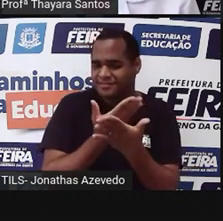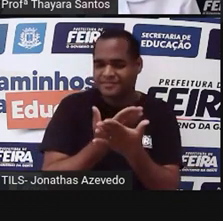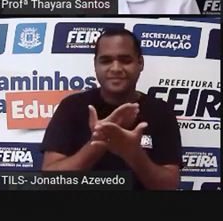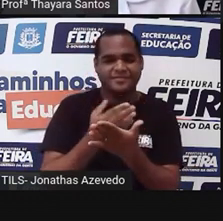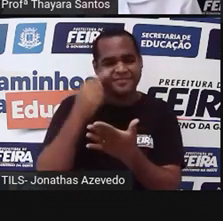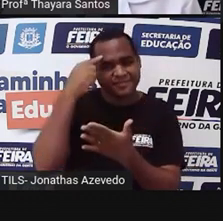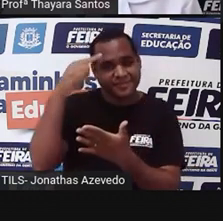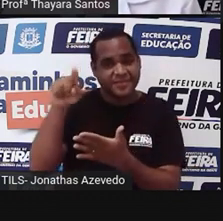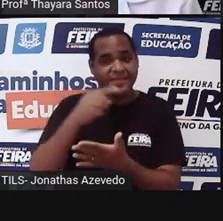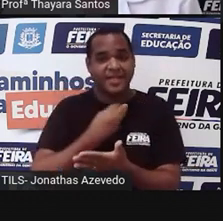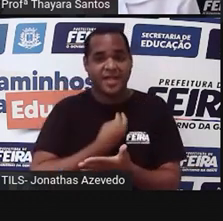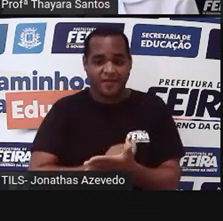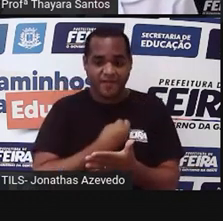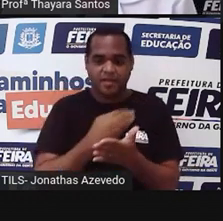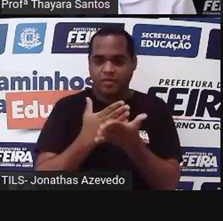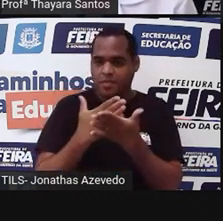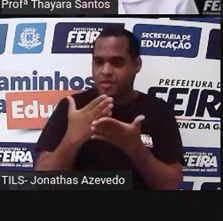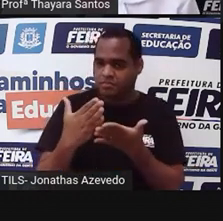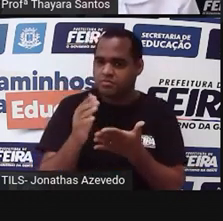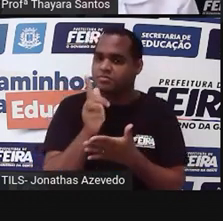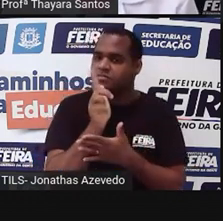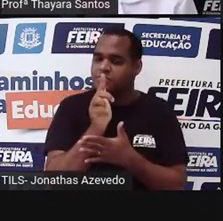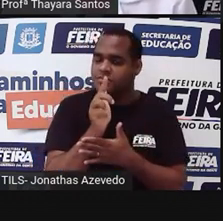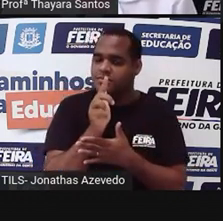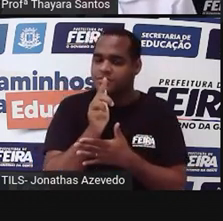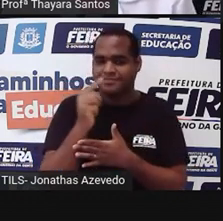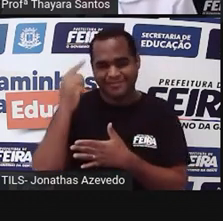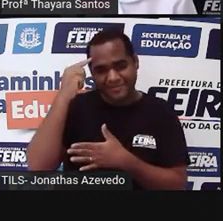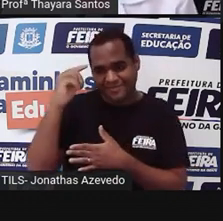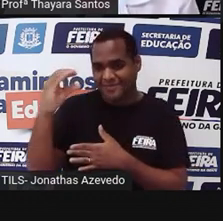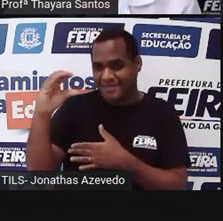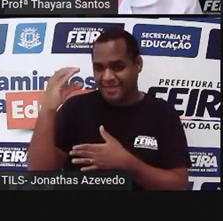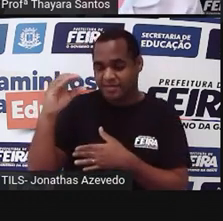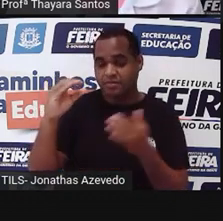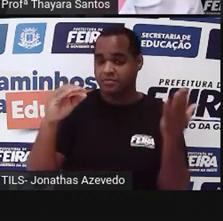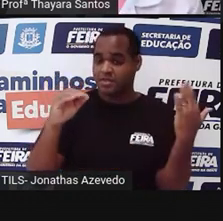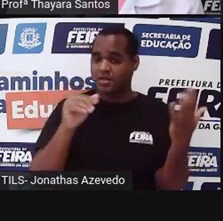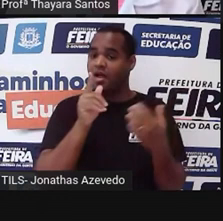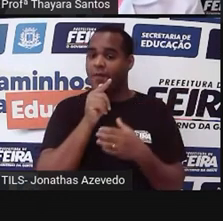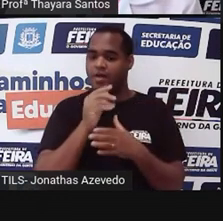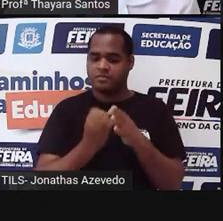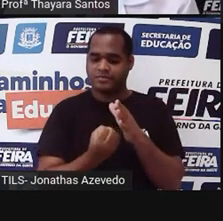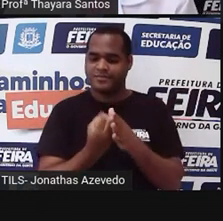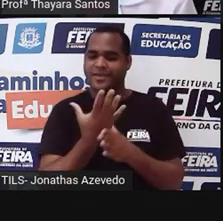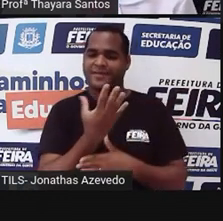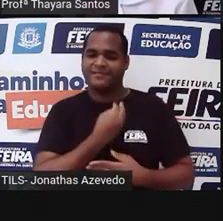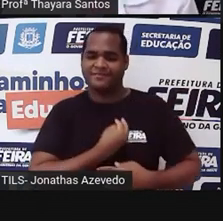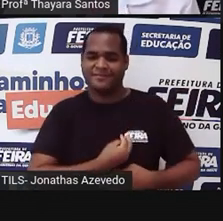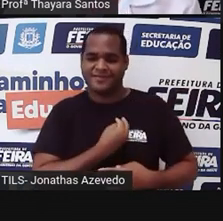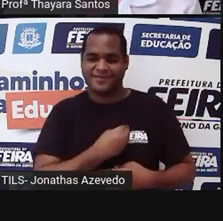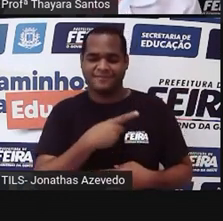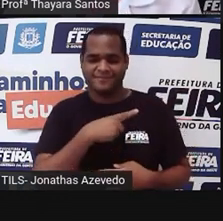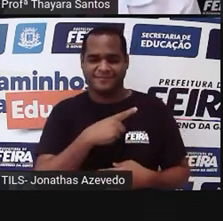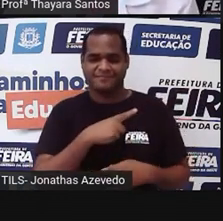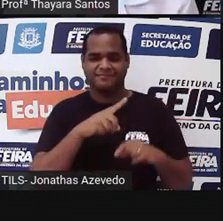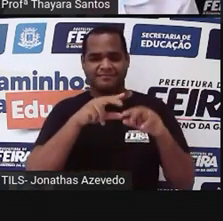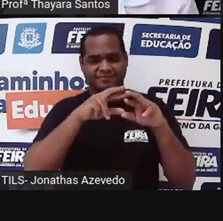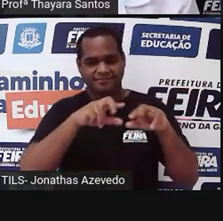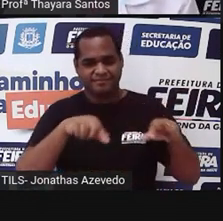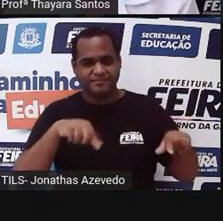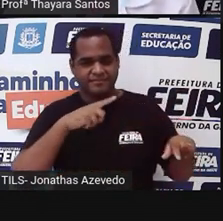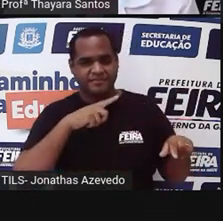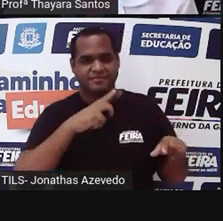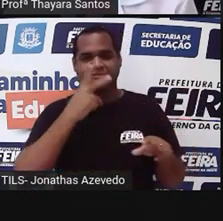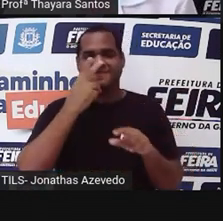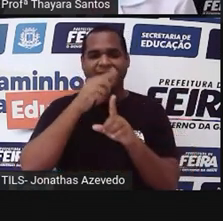começou na água, segundo a ciência. Os primeiros seres vivos, eles surgiram na água. Então, um primeiros organismos que eram mais